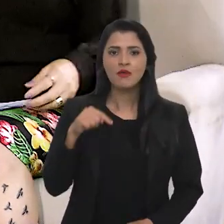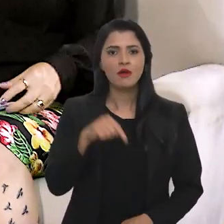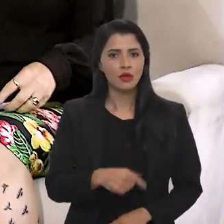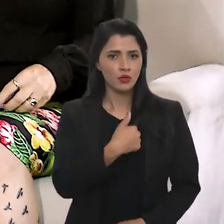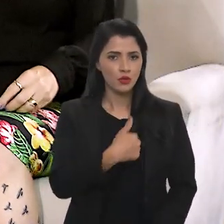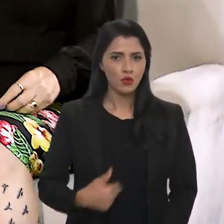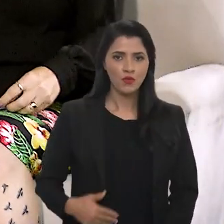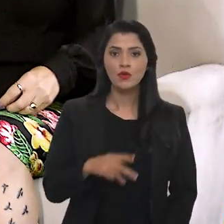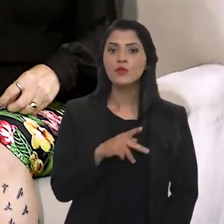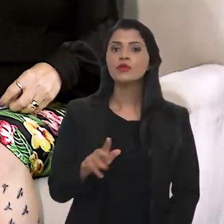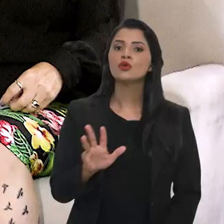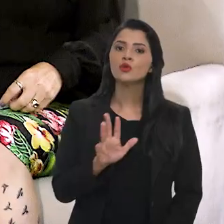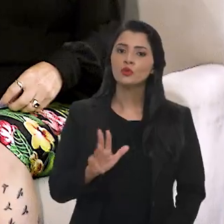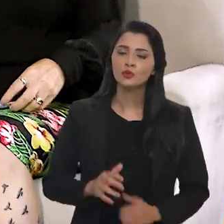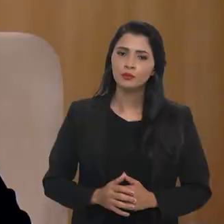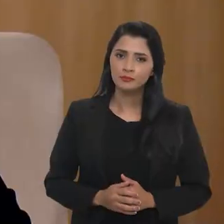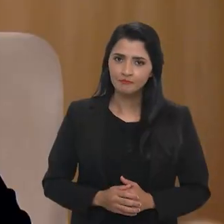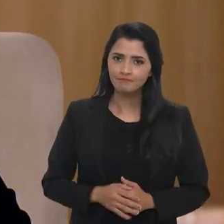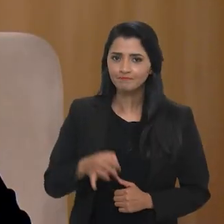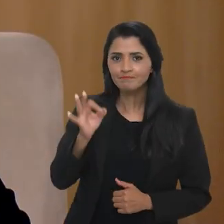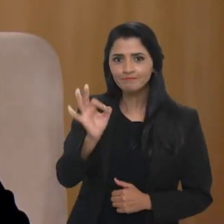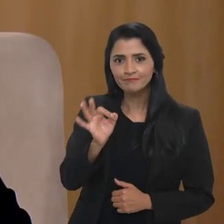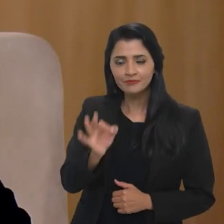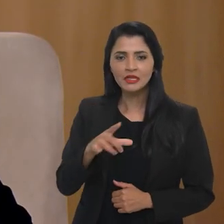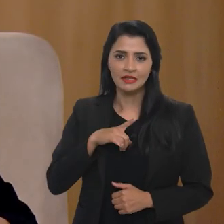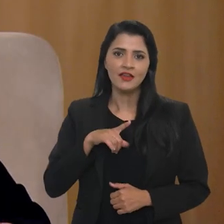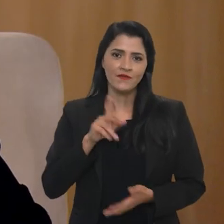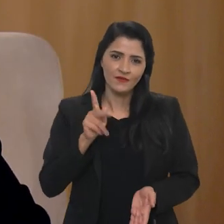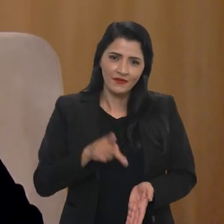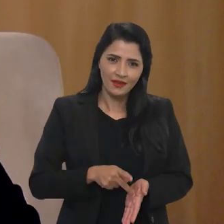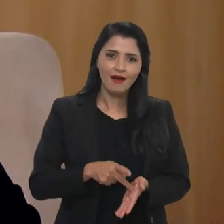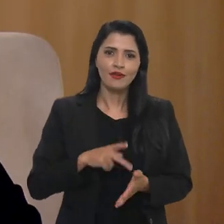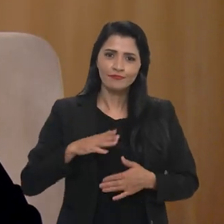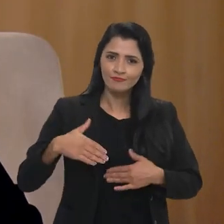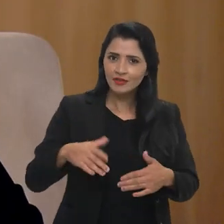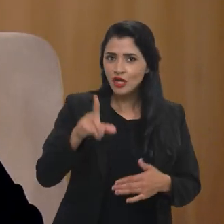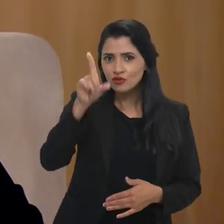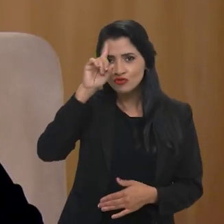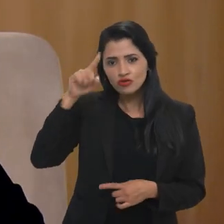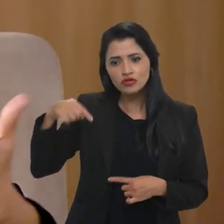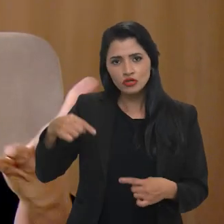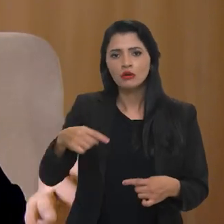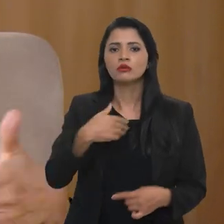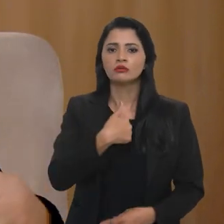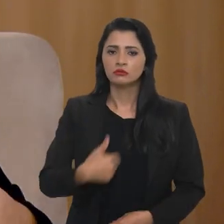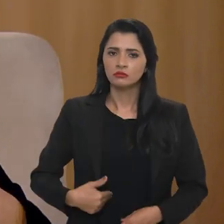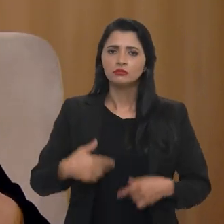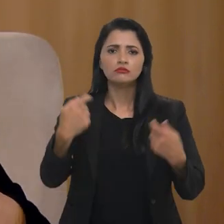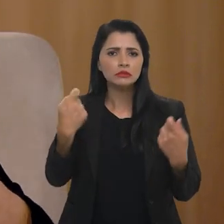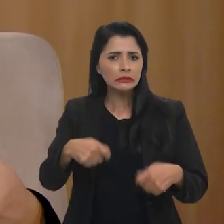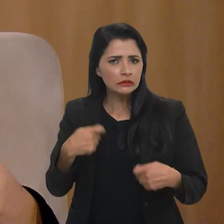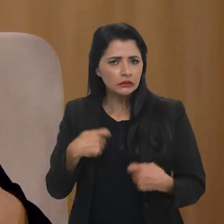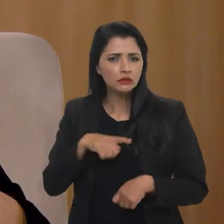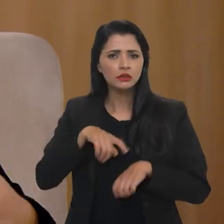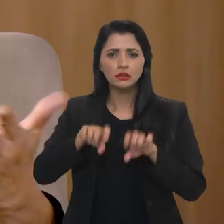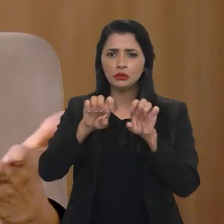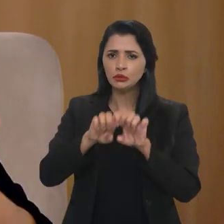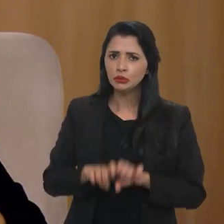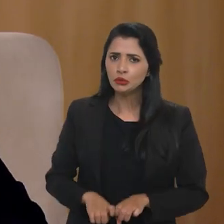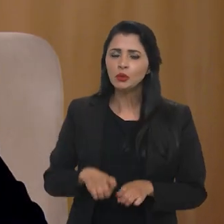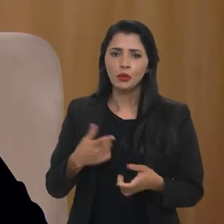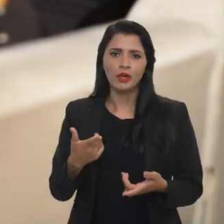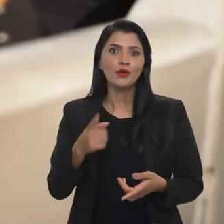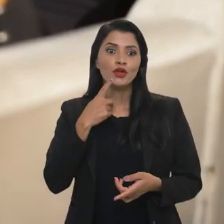Pública aqui no governo do presidente Lula. Então, exatamente. Na verdade, cada dia mais os governos precisam ter